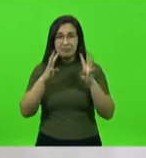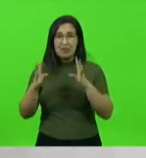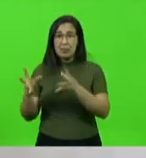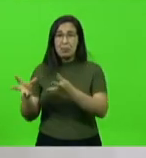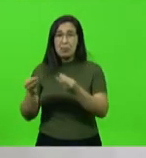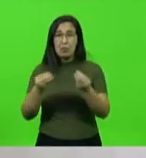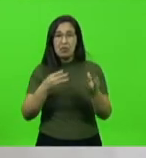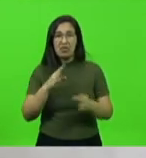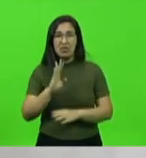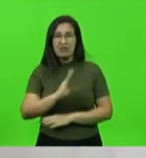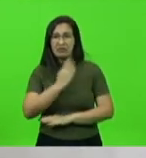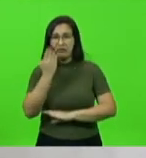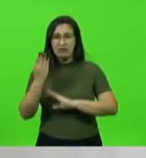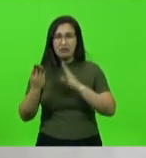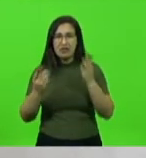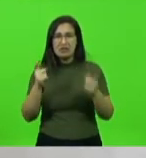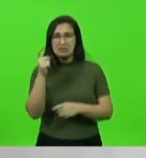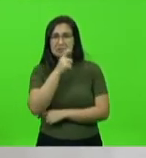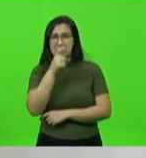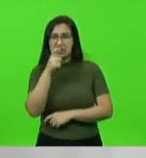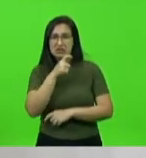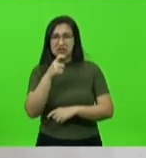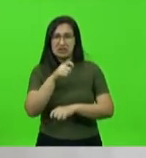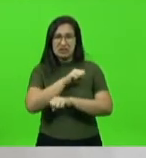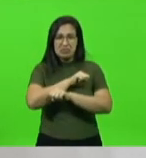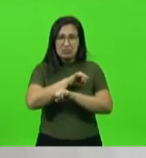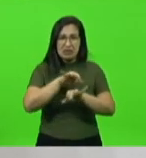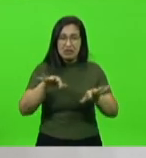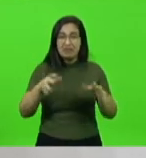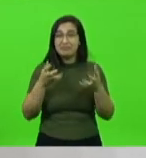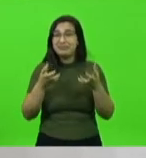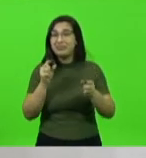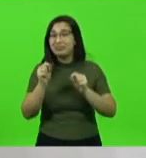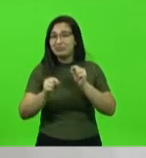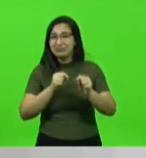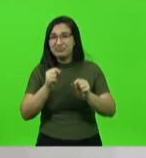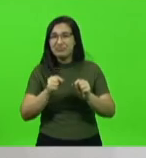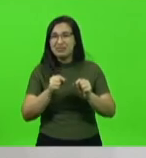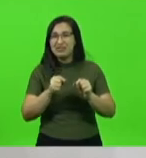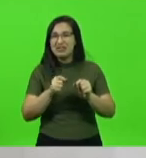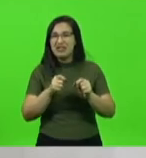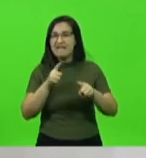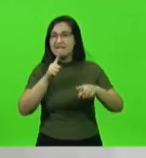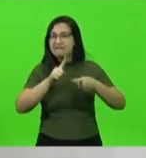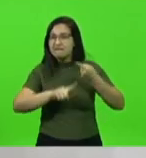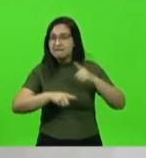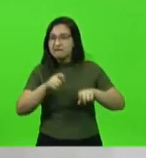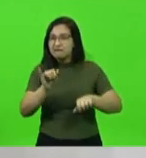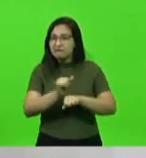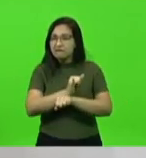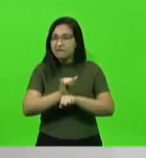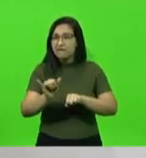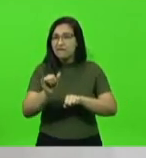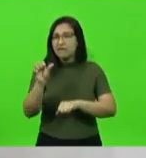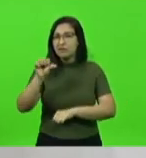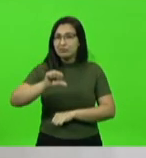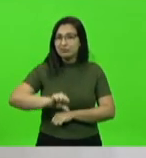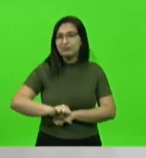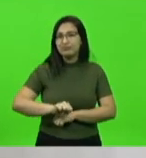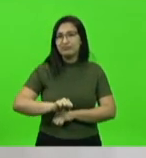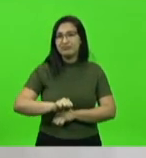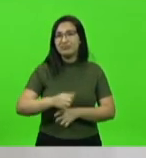tanta enganação na tentativa de fazer alguns encalços e desavisados a